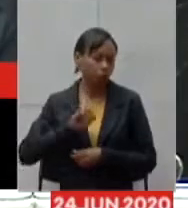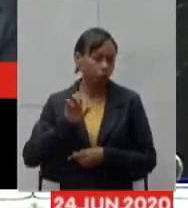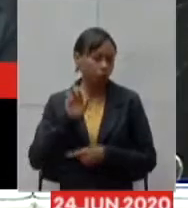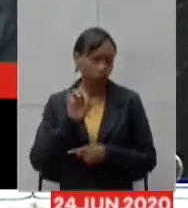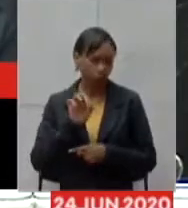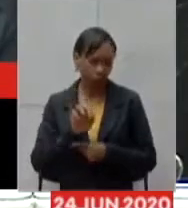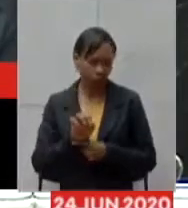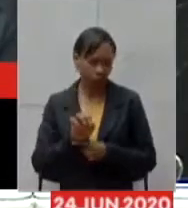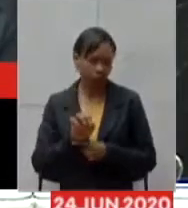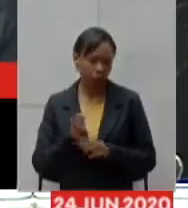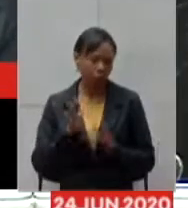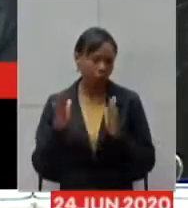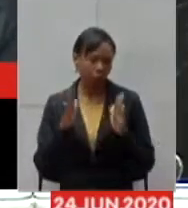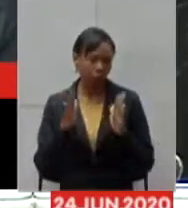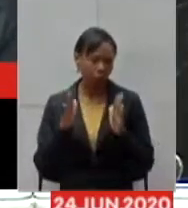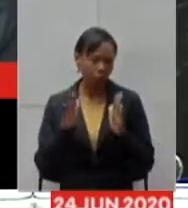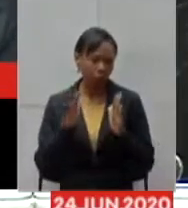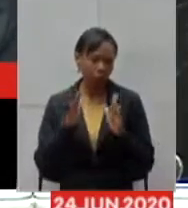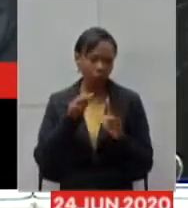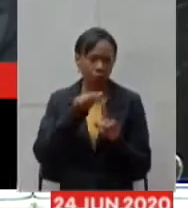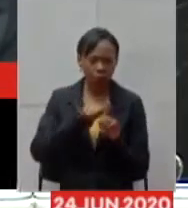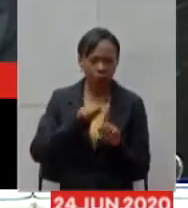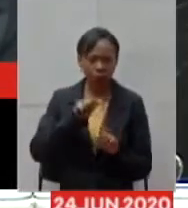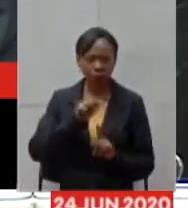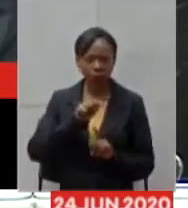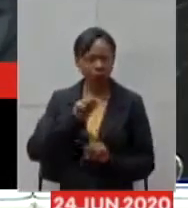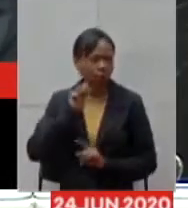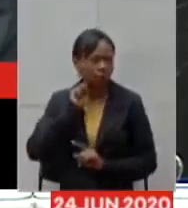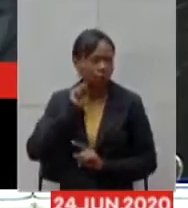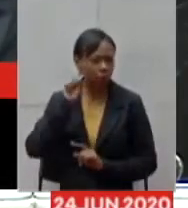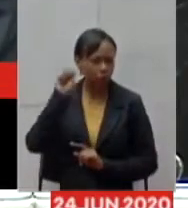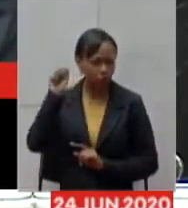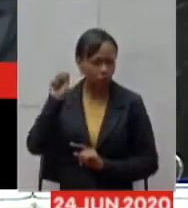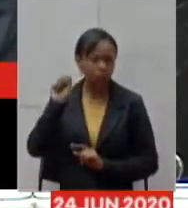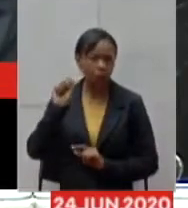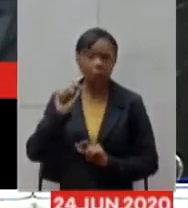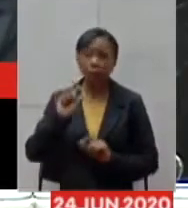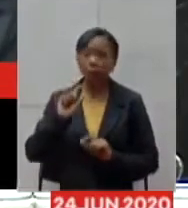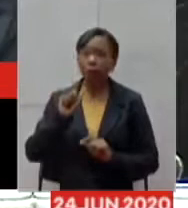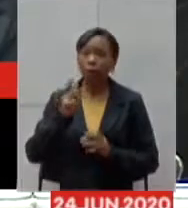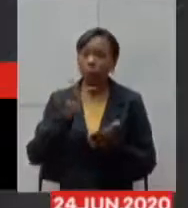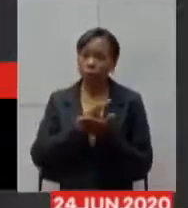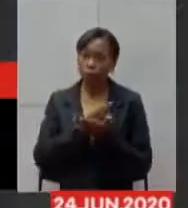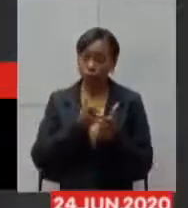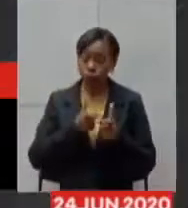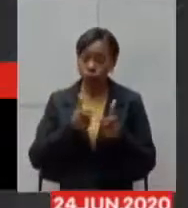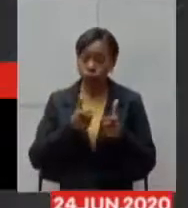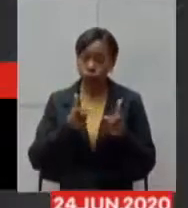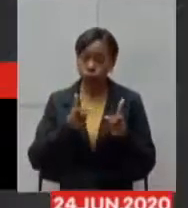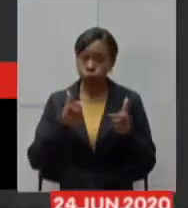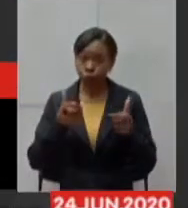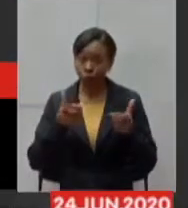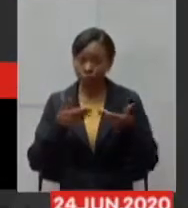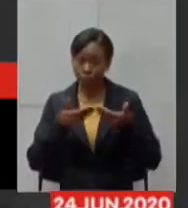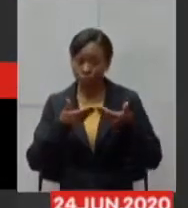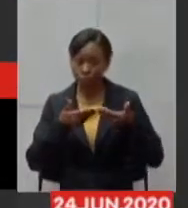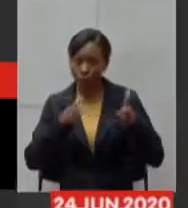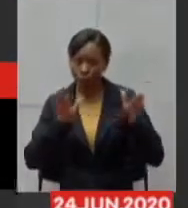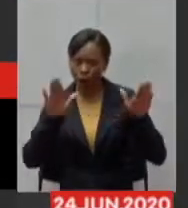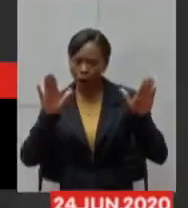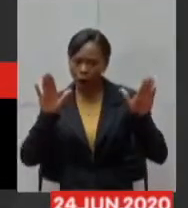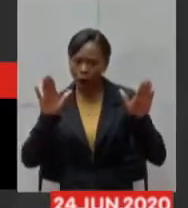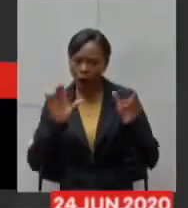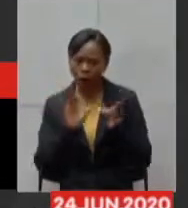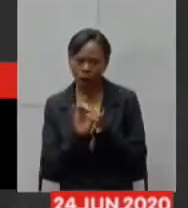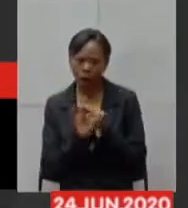meados de abril foi que havia um aumento muito grande da flexibilização em vários municípios